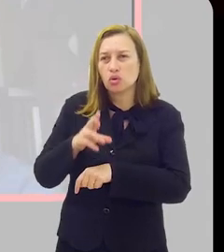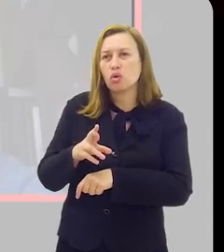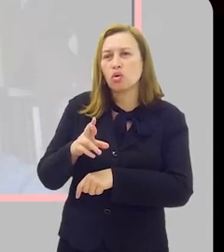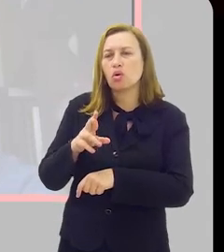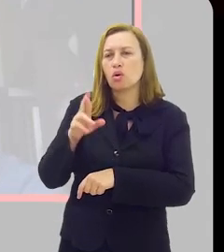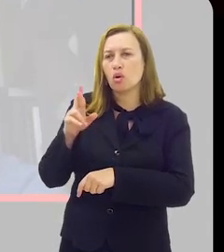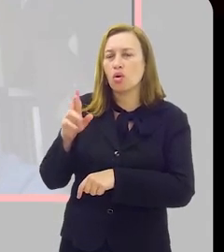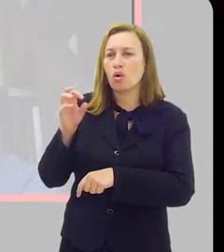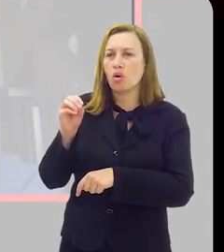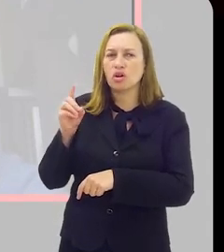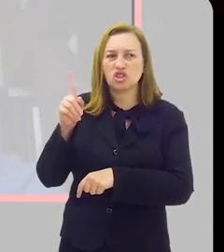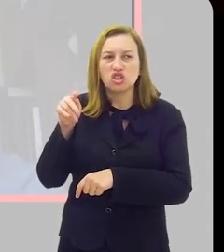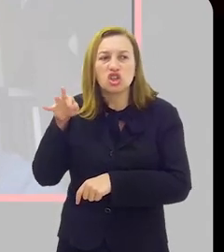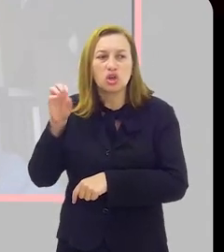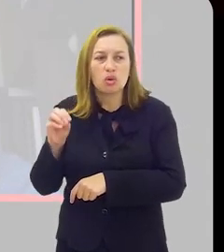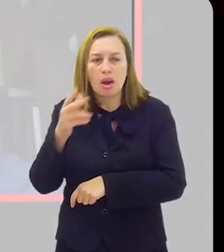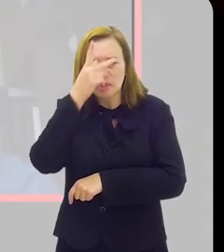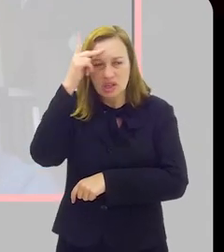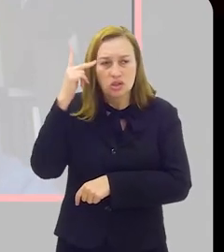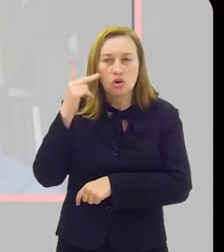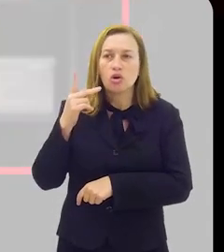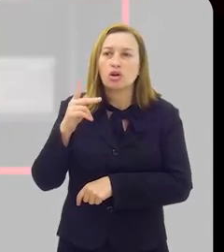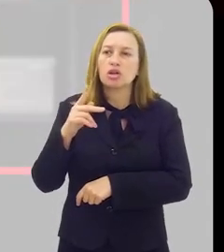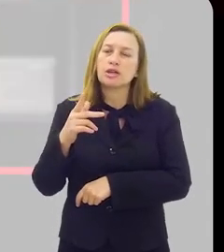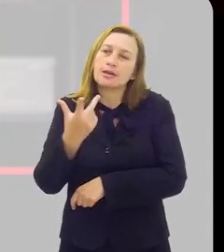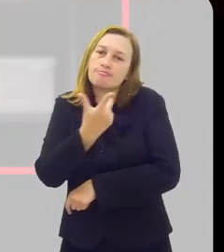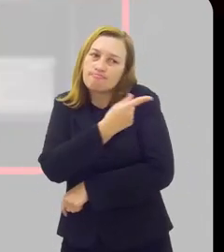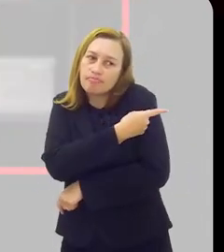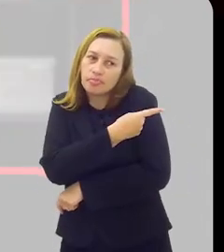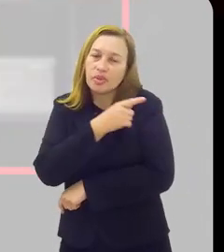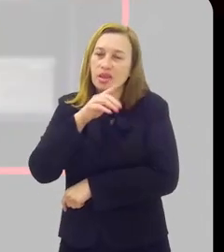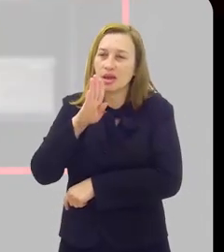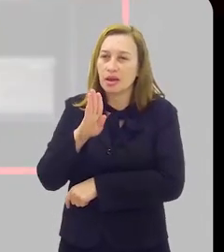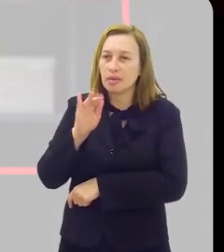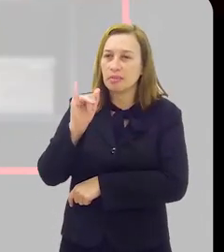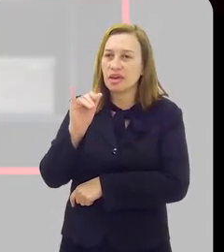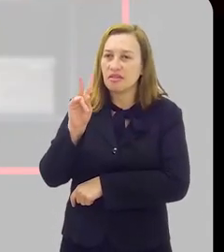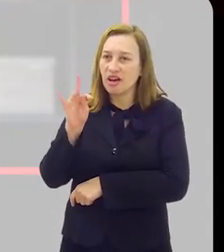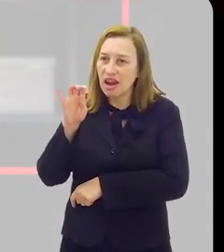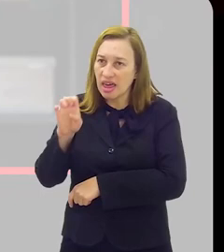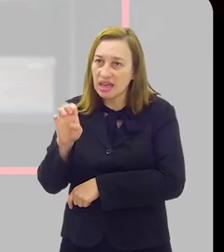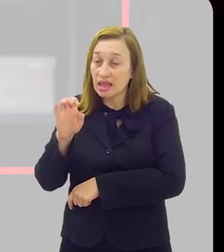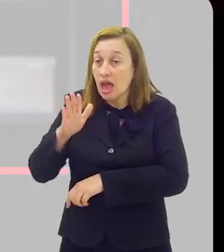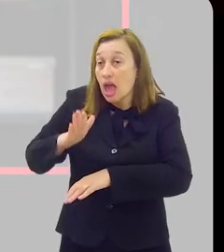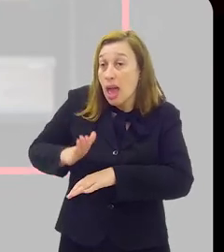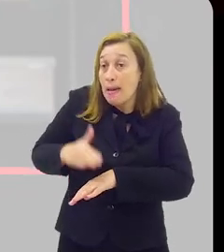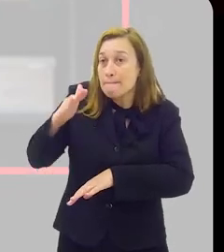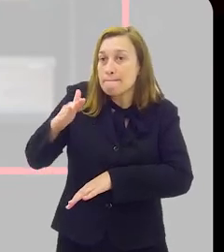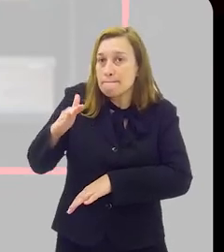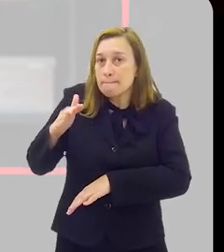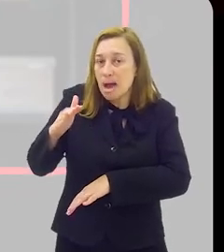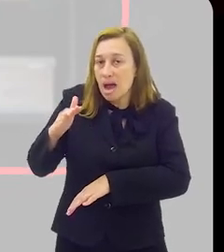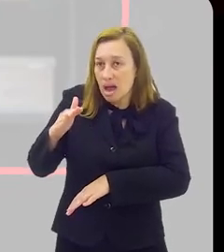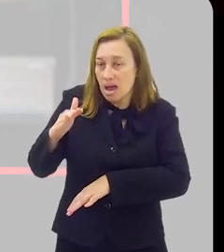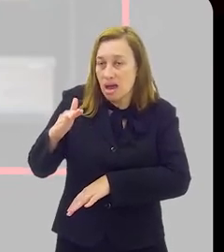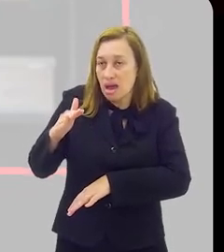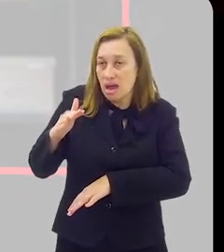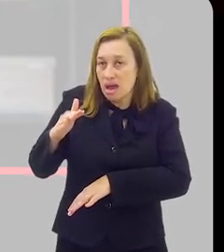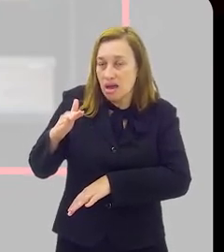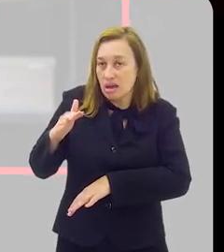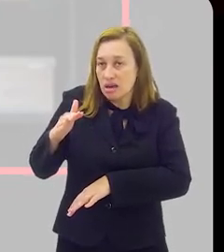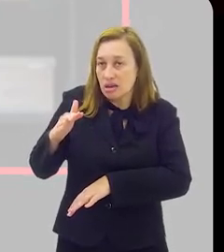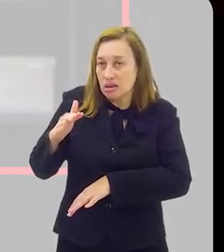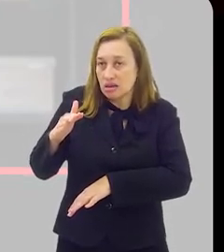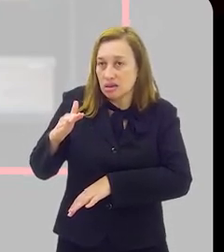Doutor Rodrigo, a pessoa que tomou a bivalente, eu, por exemplo, tomei a bivalente, ela é mais eficiente contra essas novas